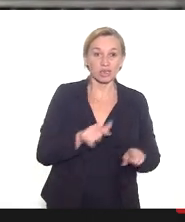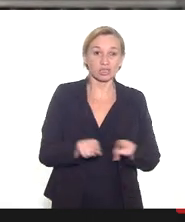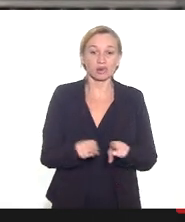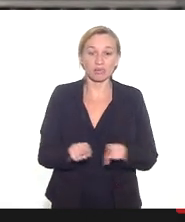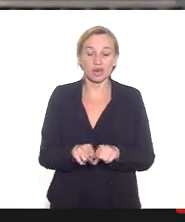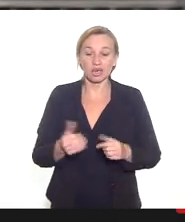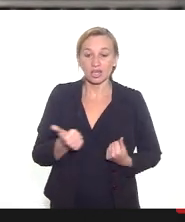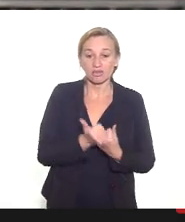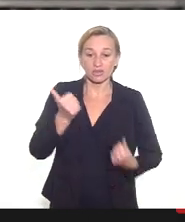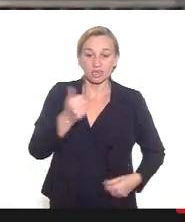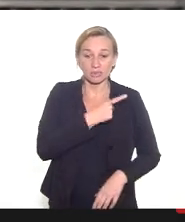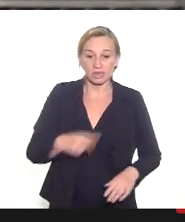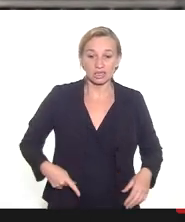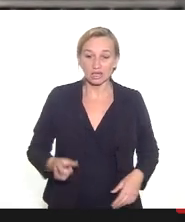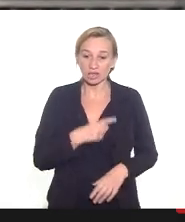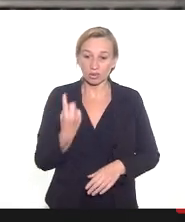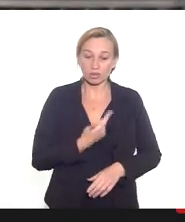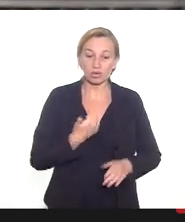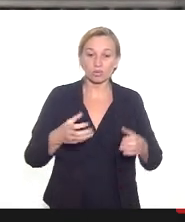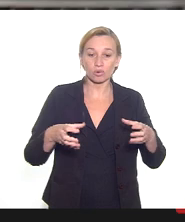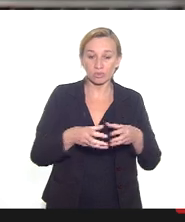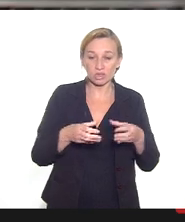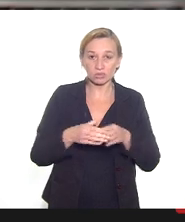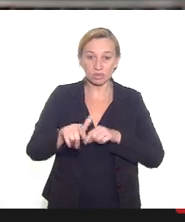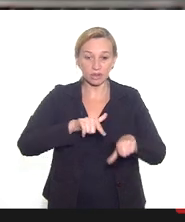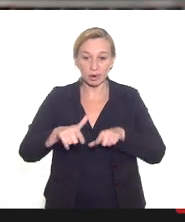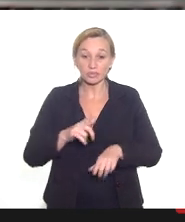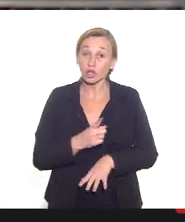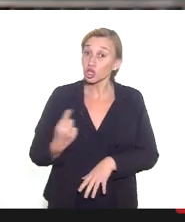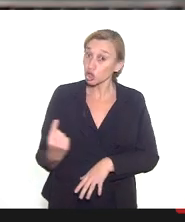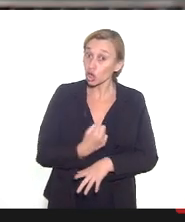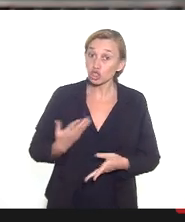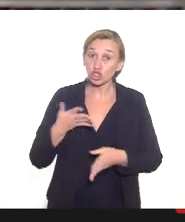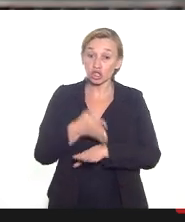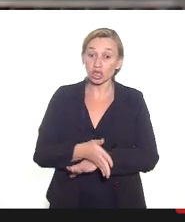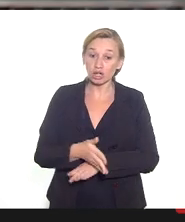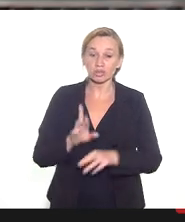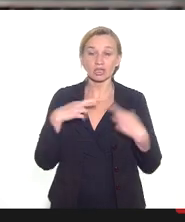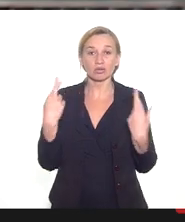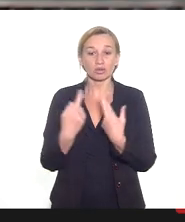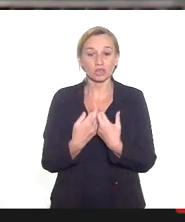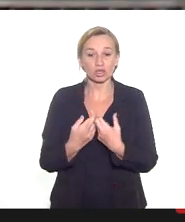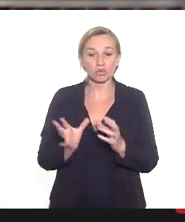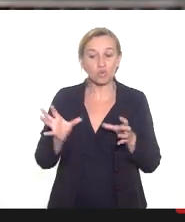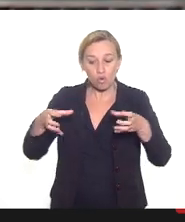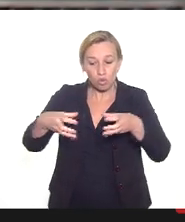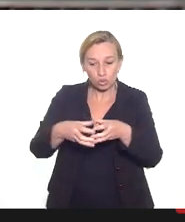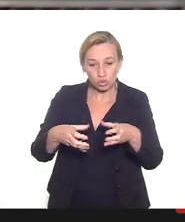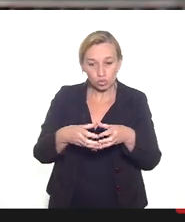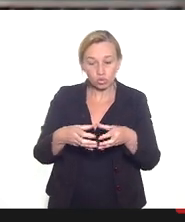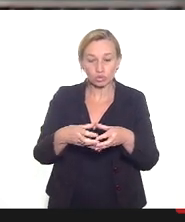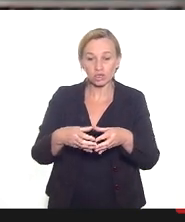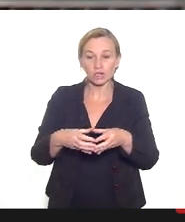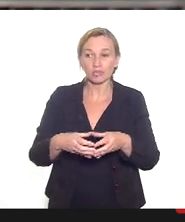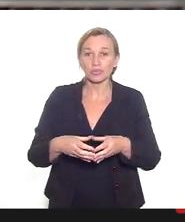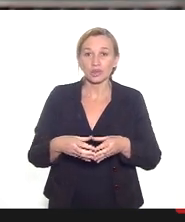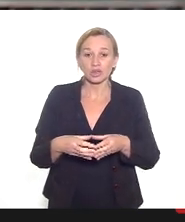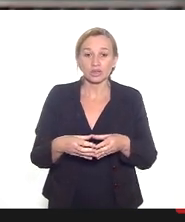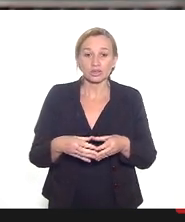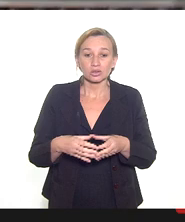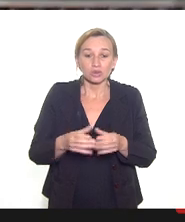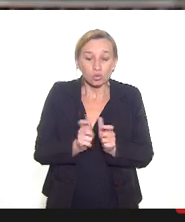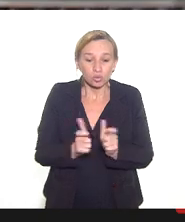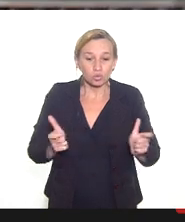vice-presidenta da nossa Comissão do Trabalho. Nós chegamos a essa audiência conjunta, dado o